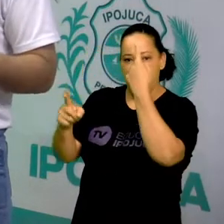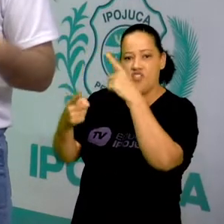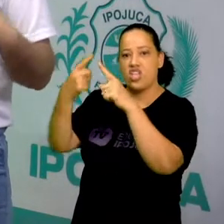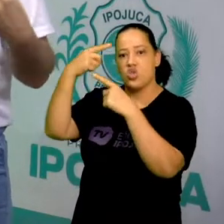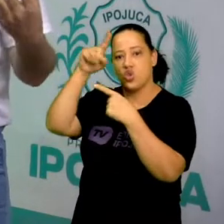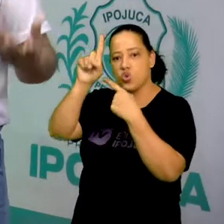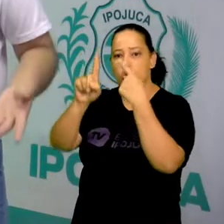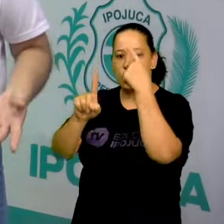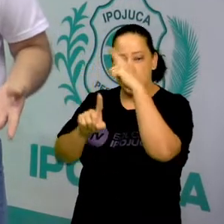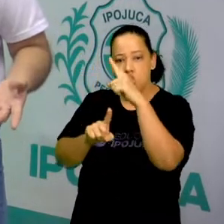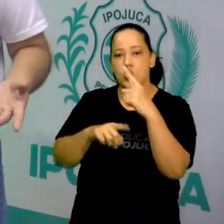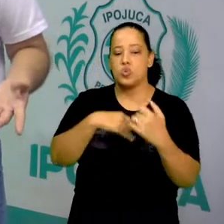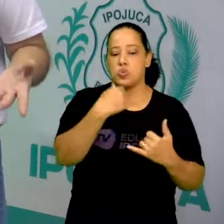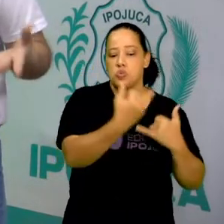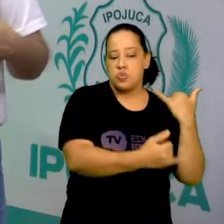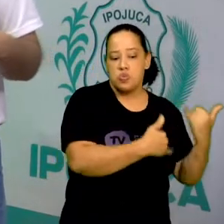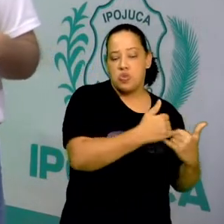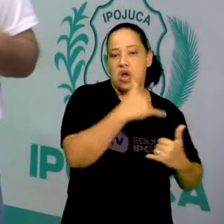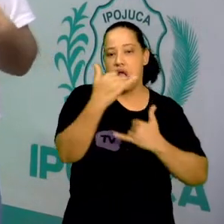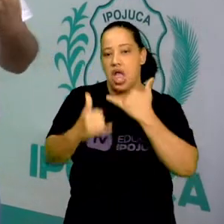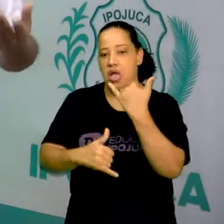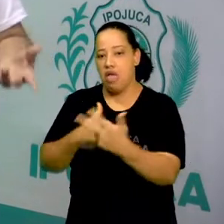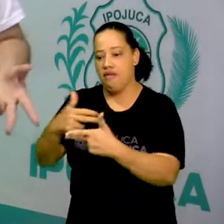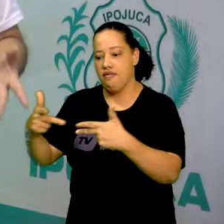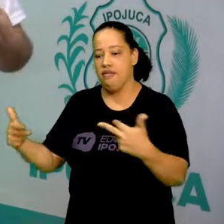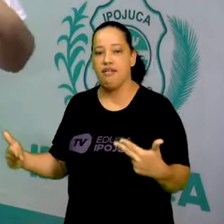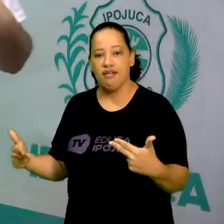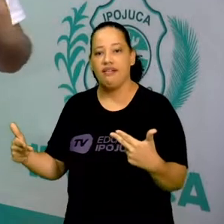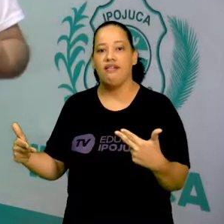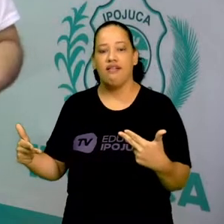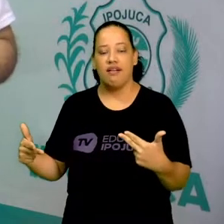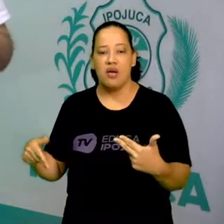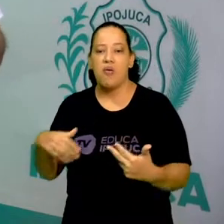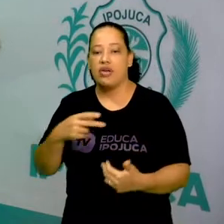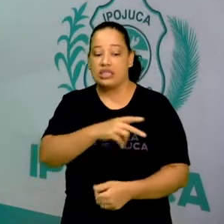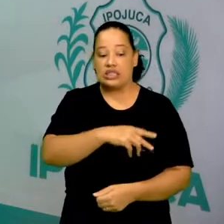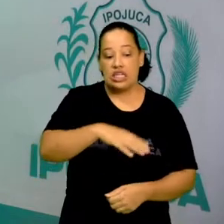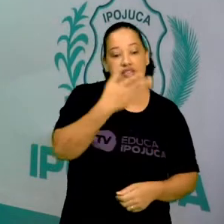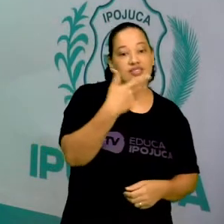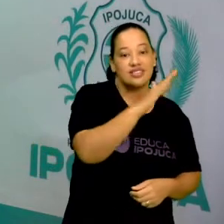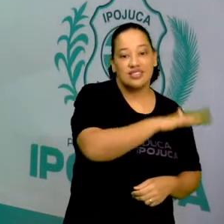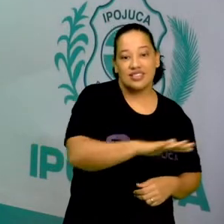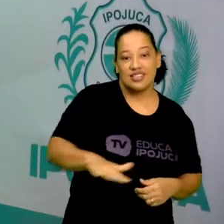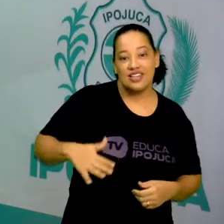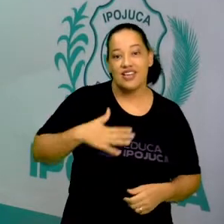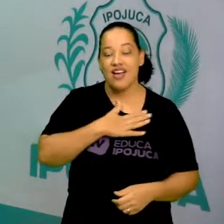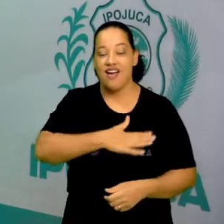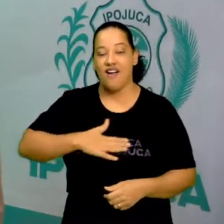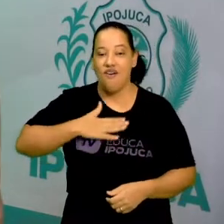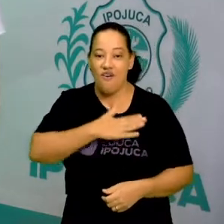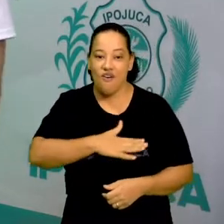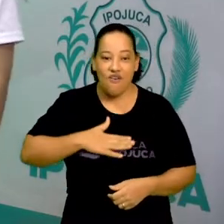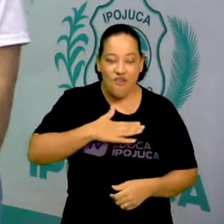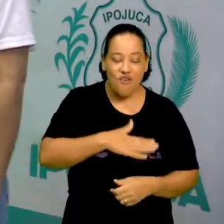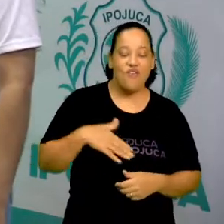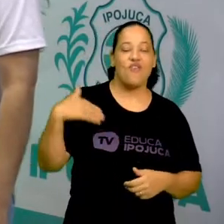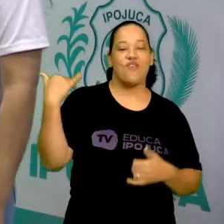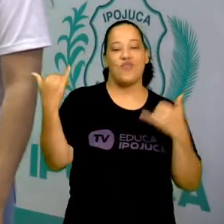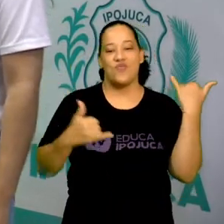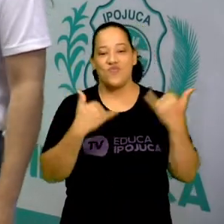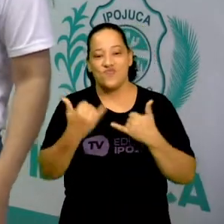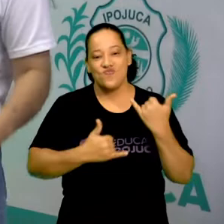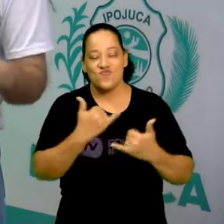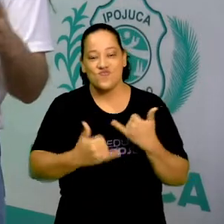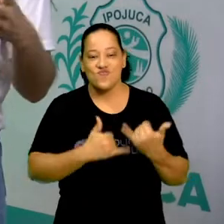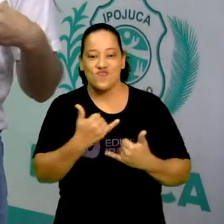os jogos e as brincadeiras, onde todas as crianças amam e gostam muito de brincar? Bom,